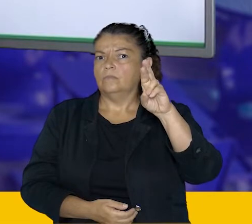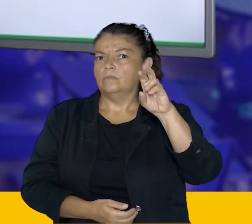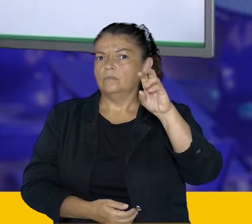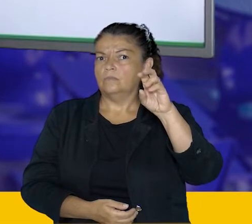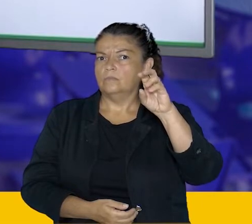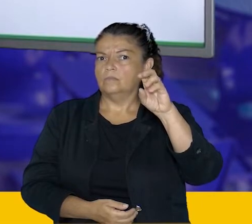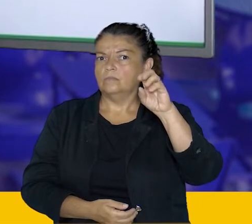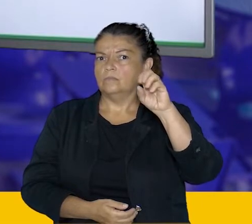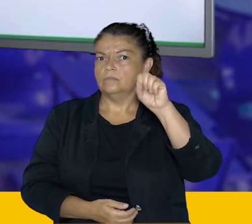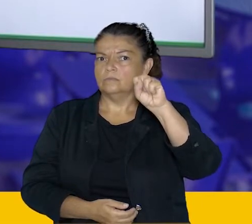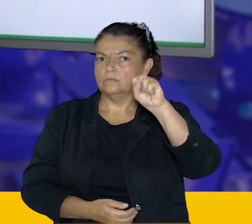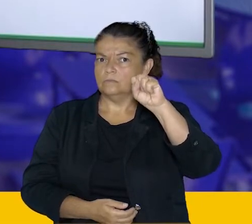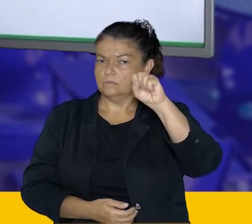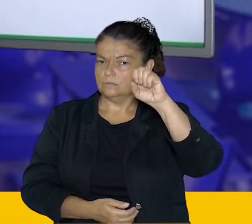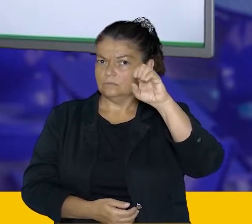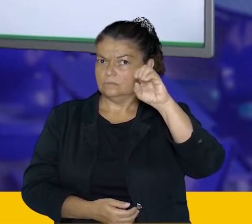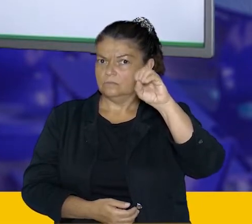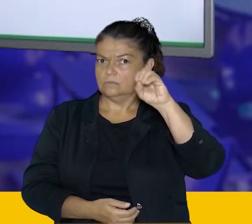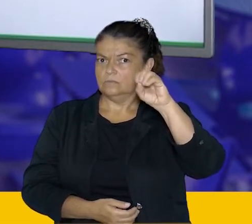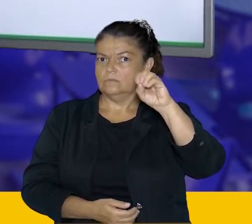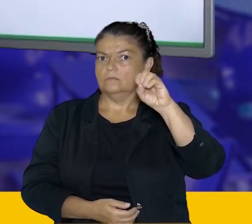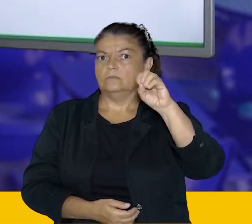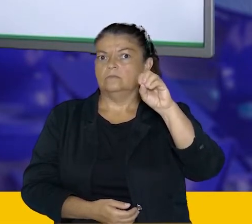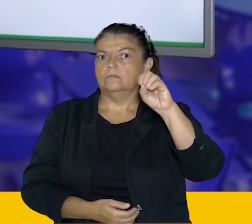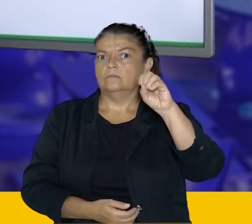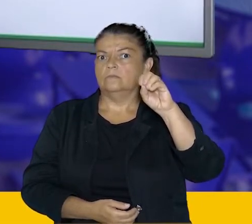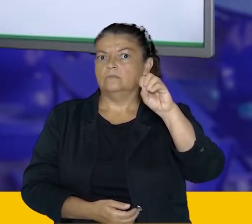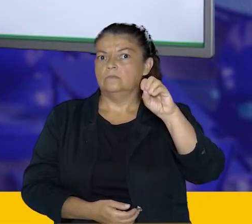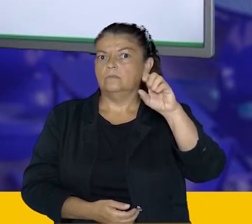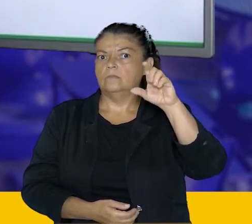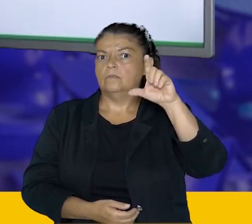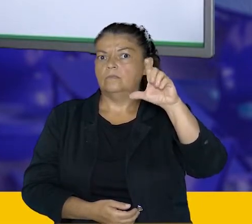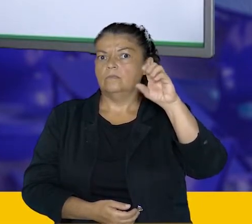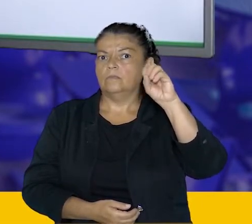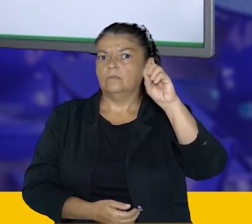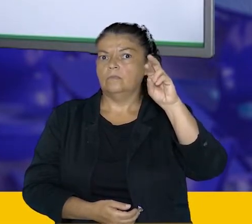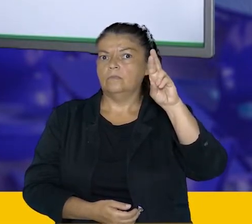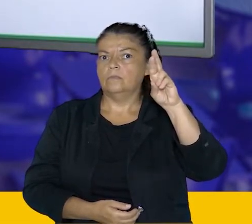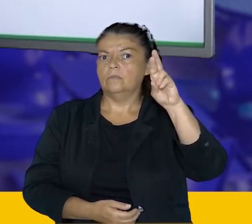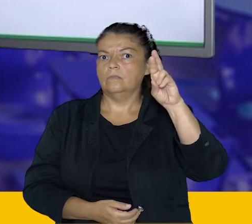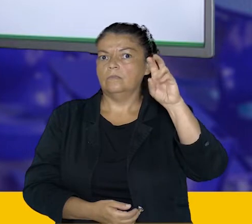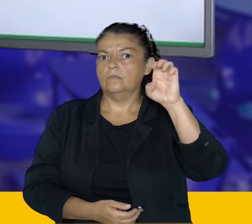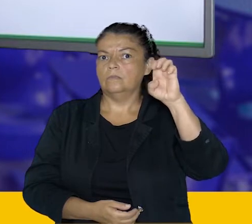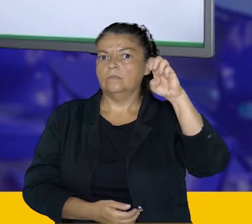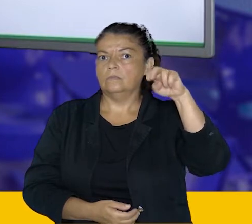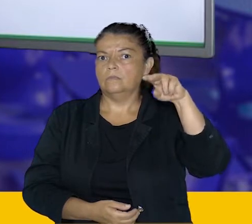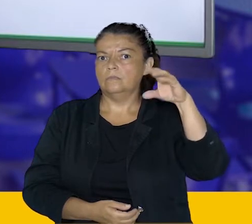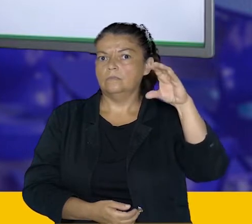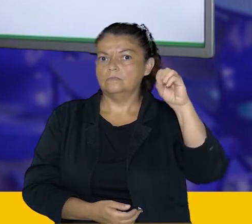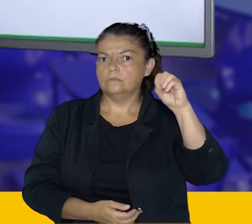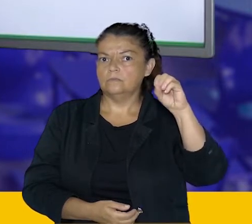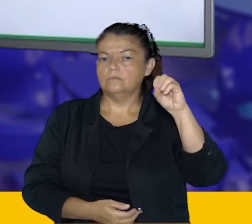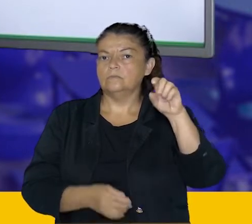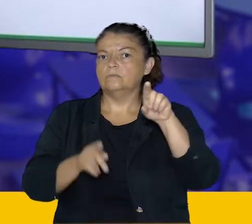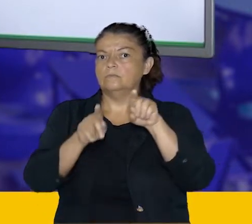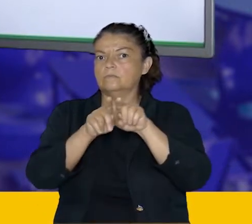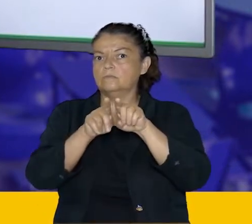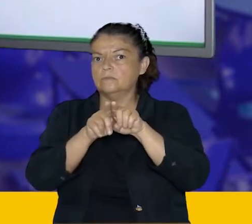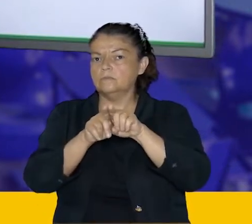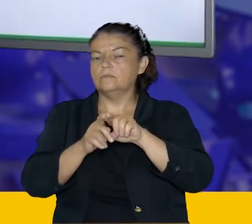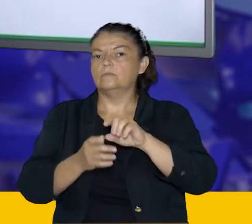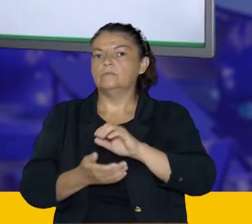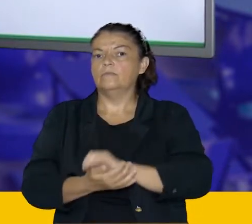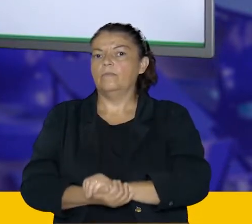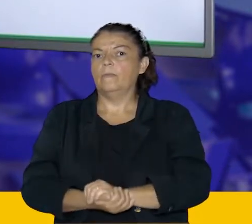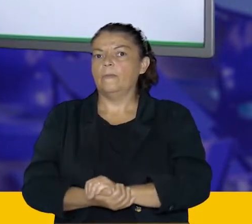Então vamos lá. 3 sobre 87 é a razão entre esses dois valores, multiplicando por 100. Acho que vocês já estão entendendo